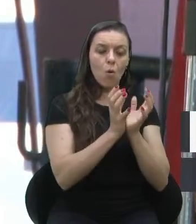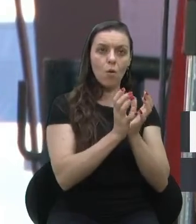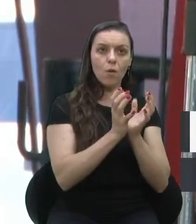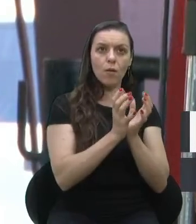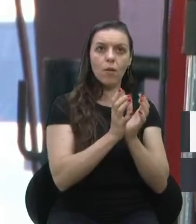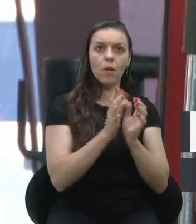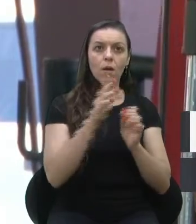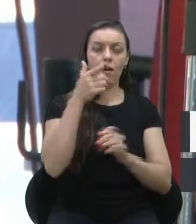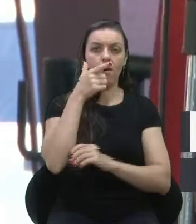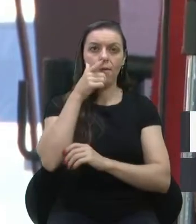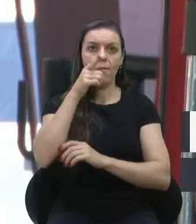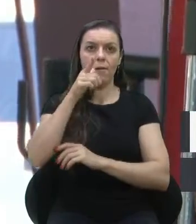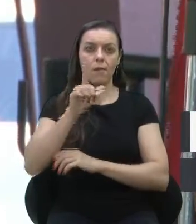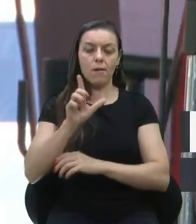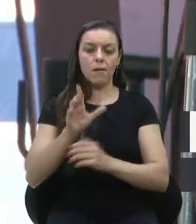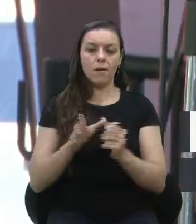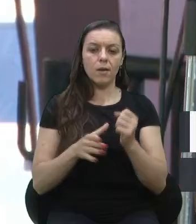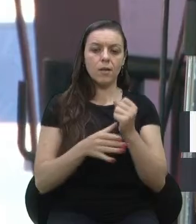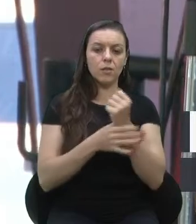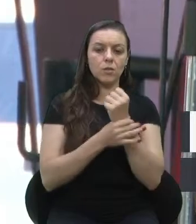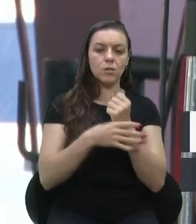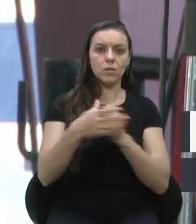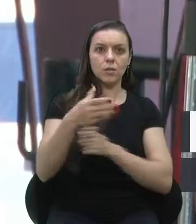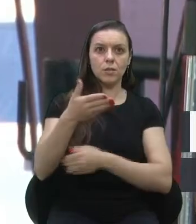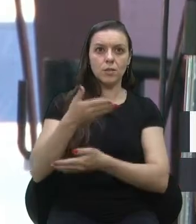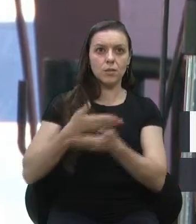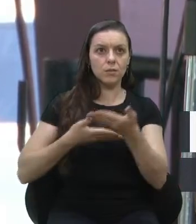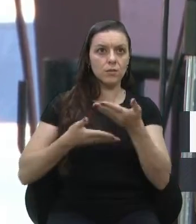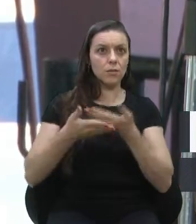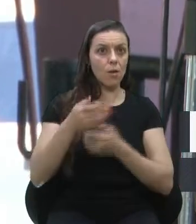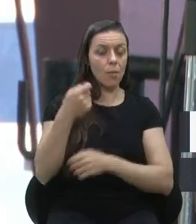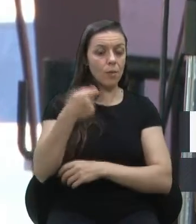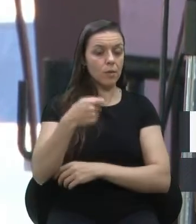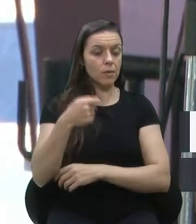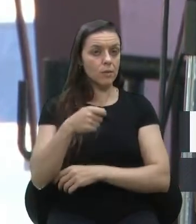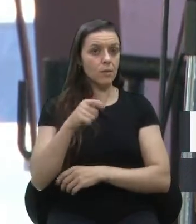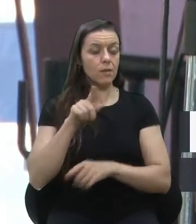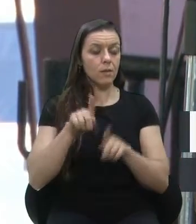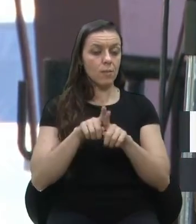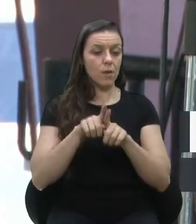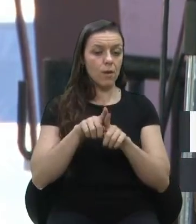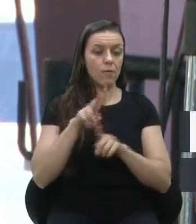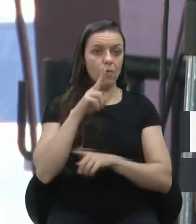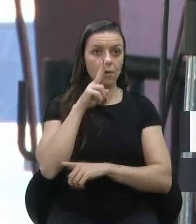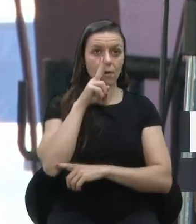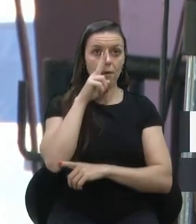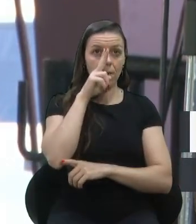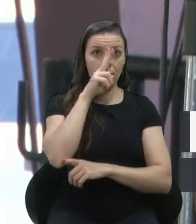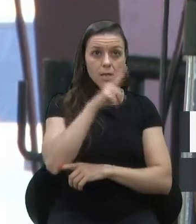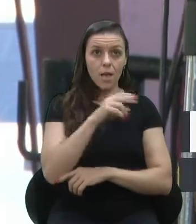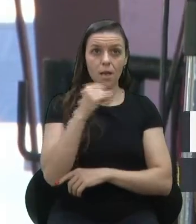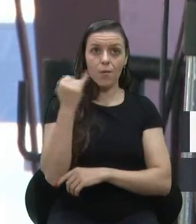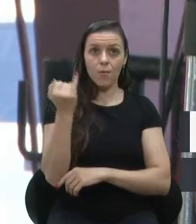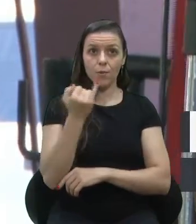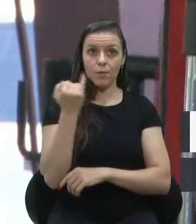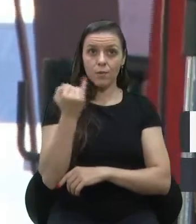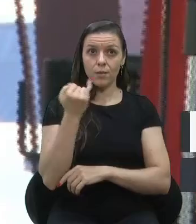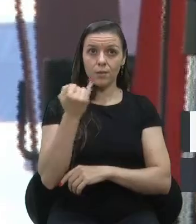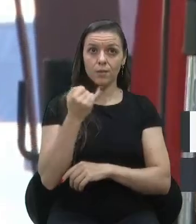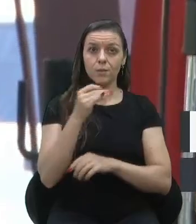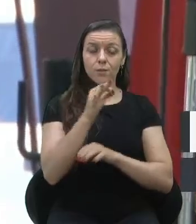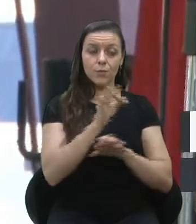conseguir garantir as transformações necessárias. Quero aqui reforçar a importância desse